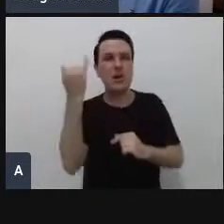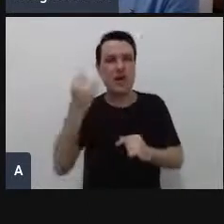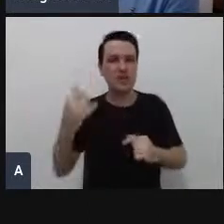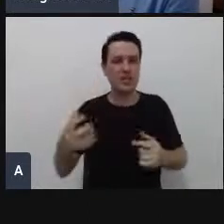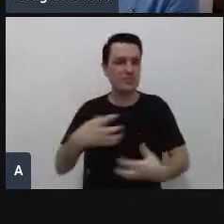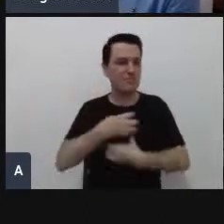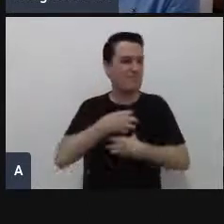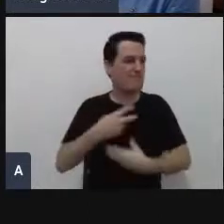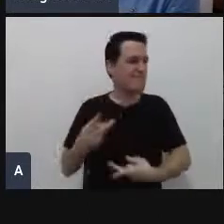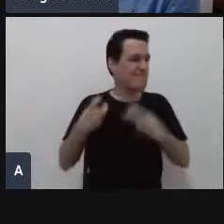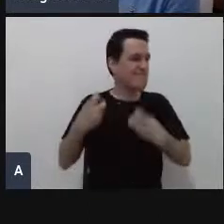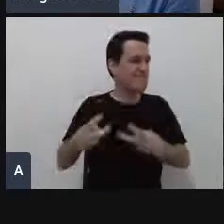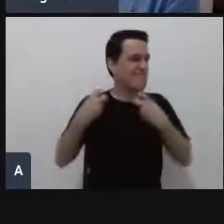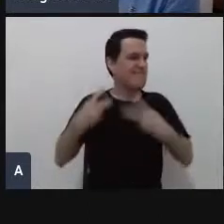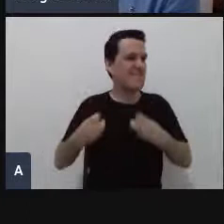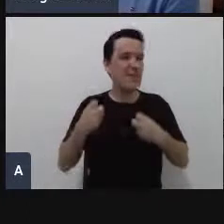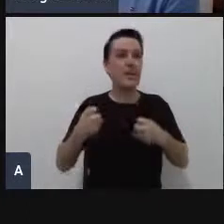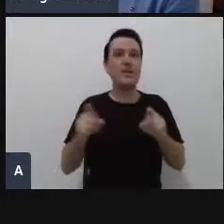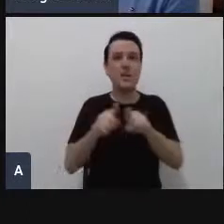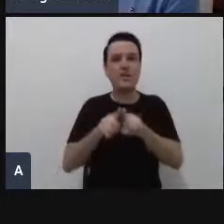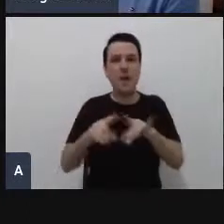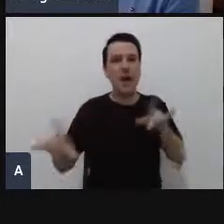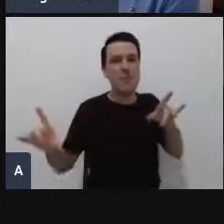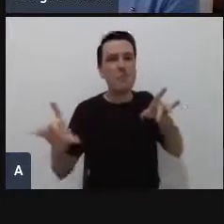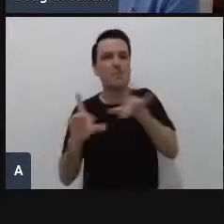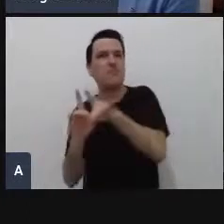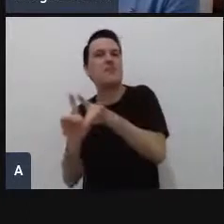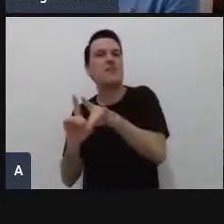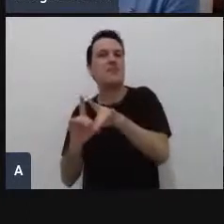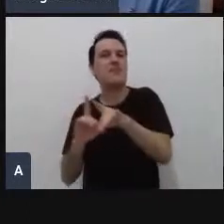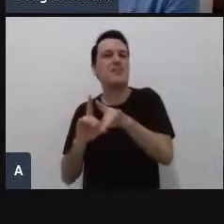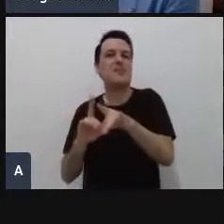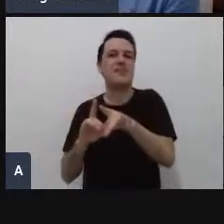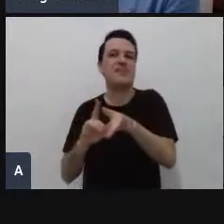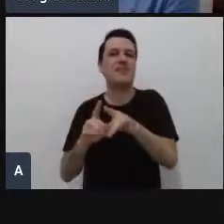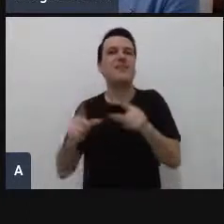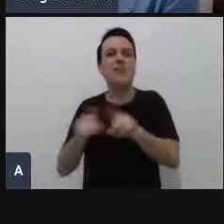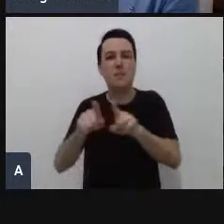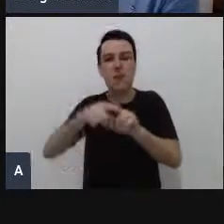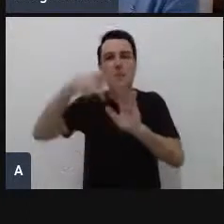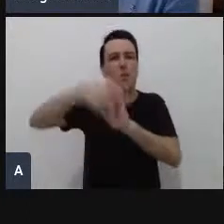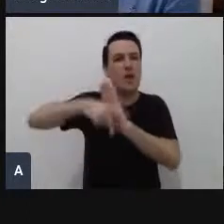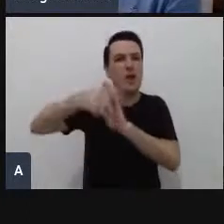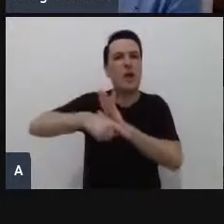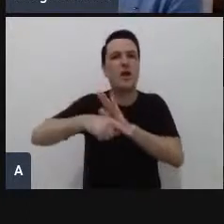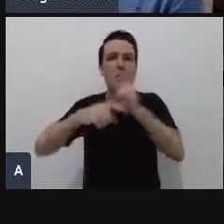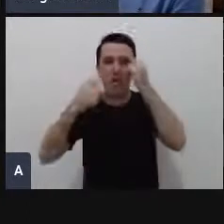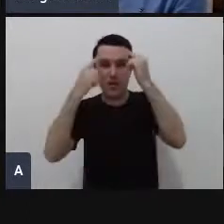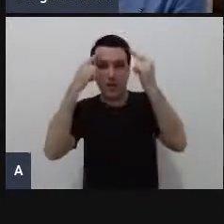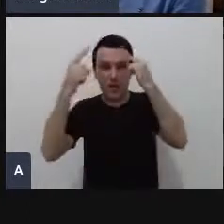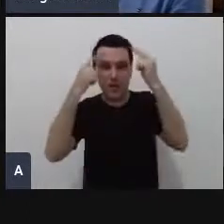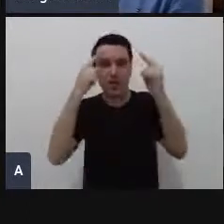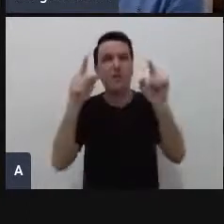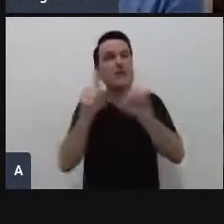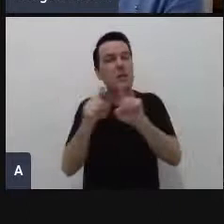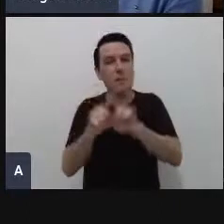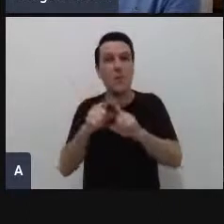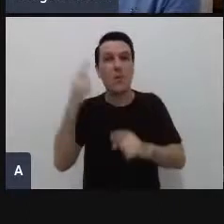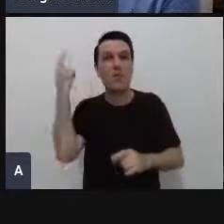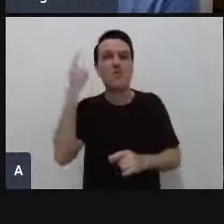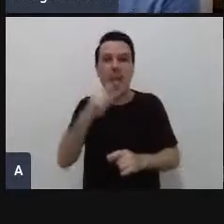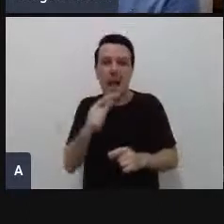e engajado, se conectar com a organização ou com o nosso projeto ou com a iniciativa e aí sim buscar soluções